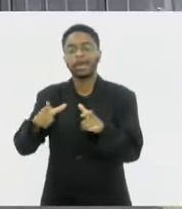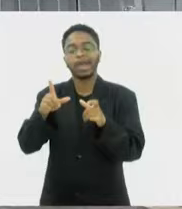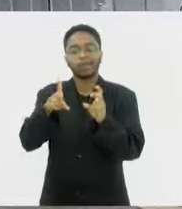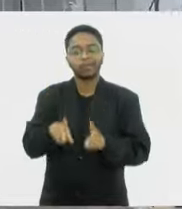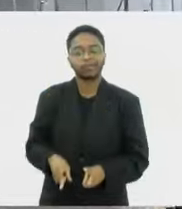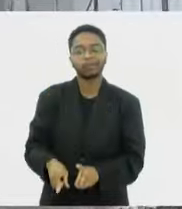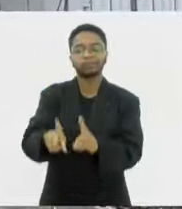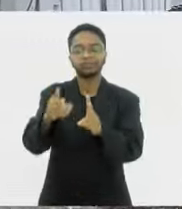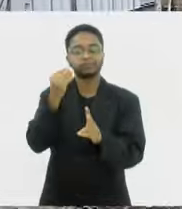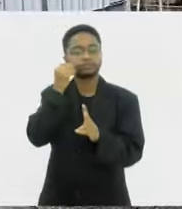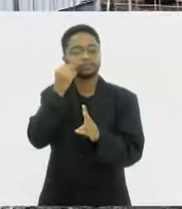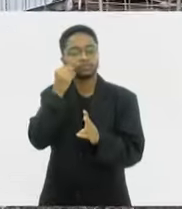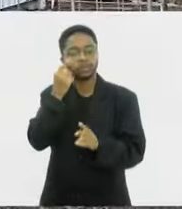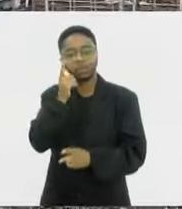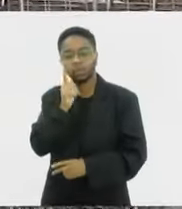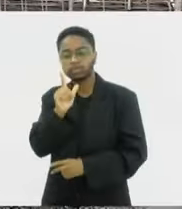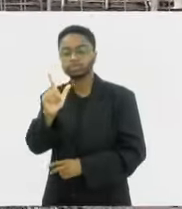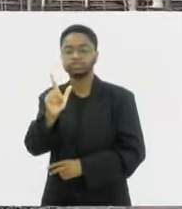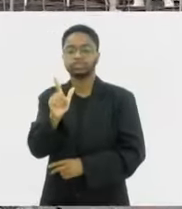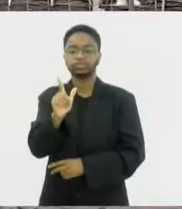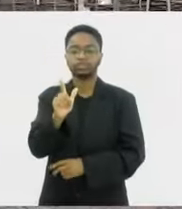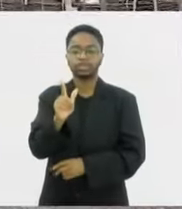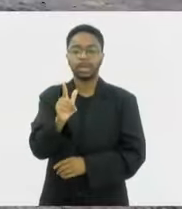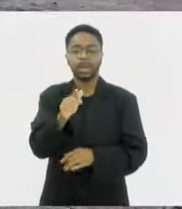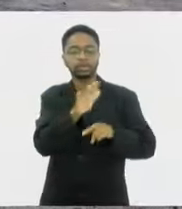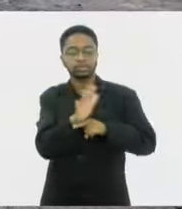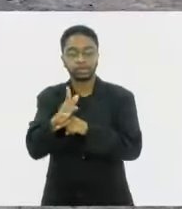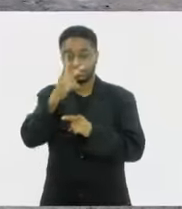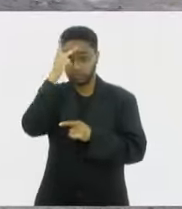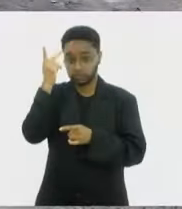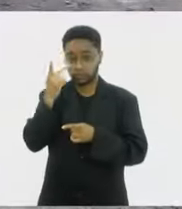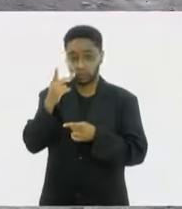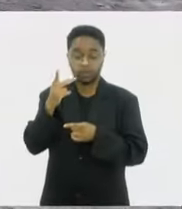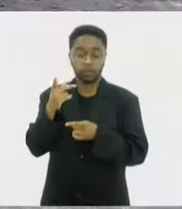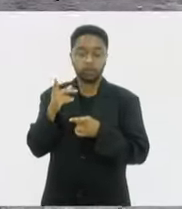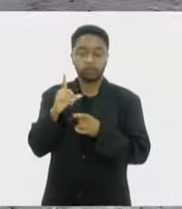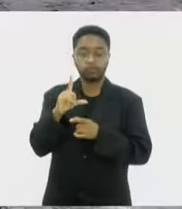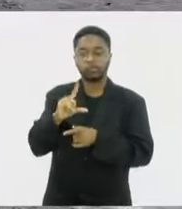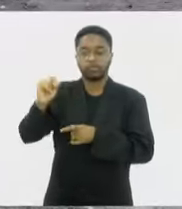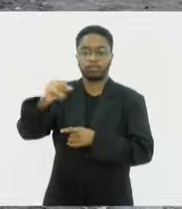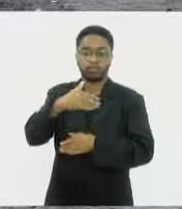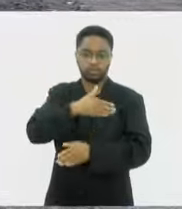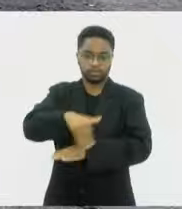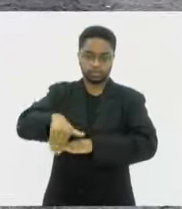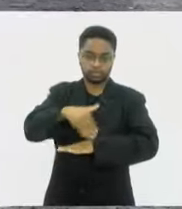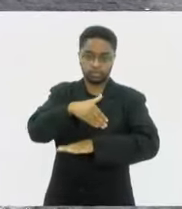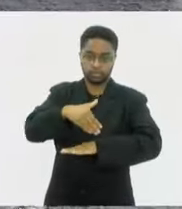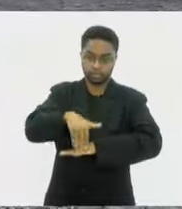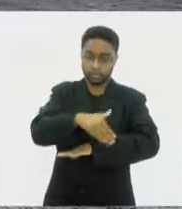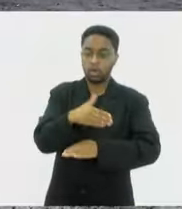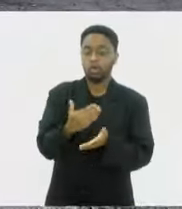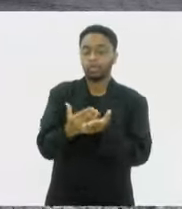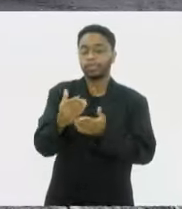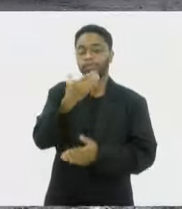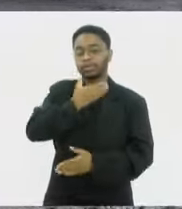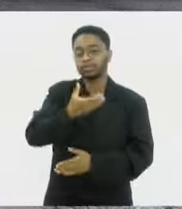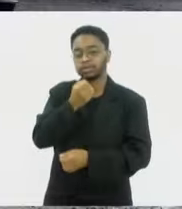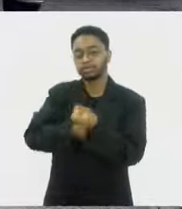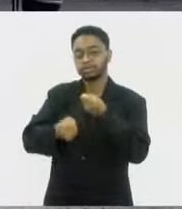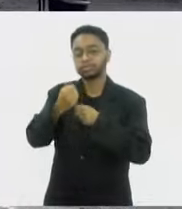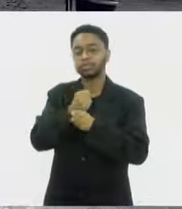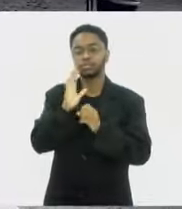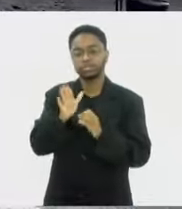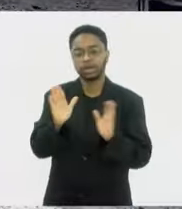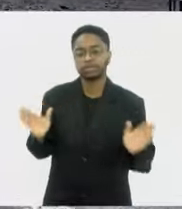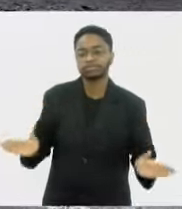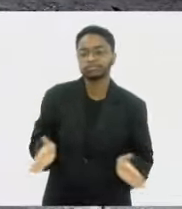ações para garantir a saída permanente da situação de rua. Lançado em dezembro do ano passado, o programa já promoveu mais de 2.800